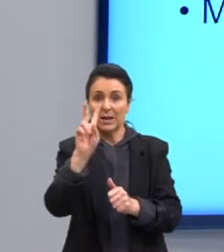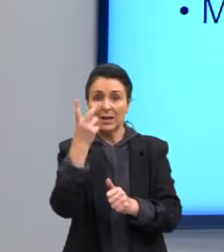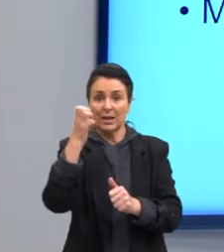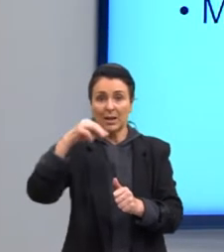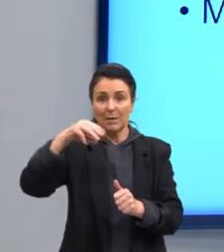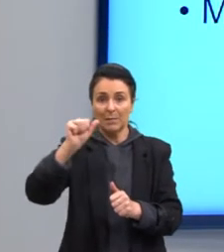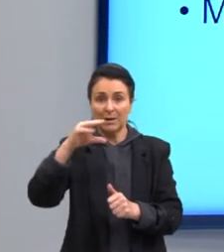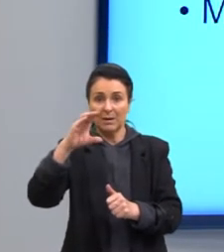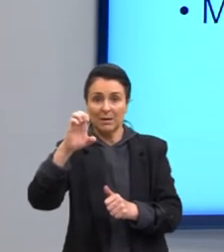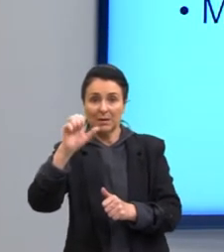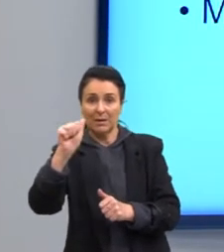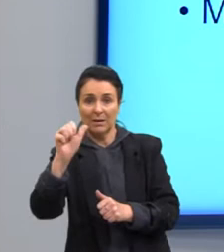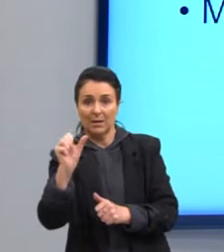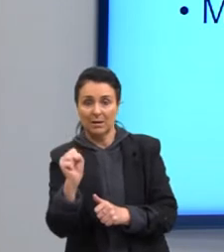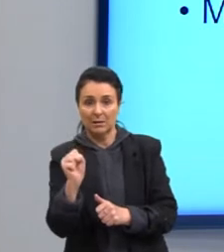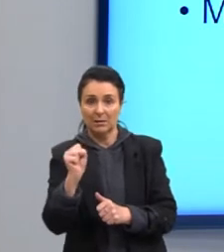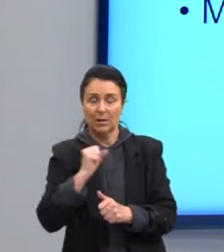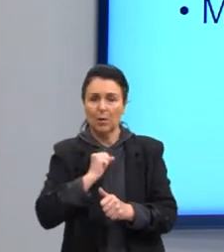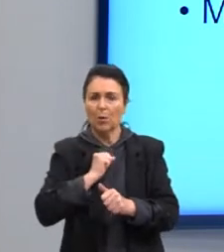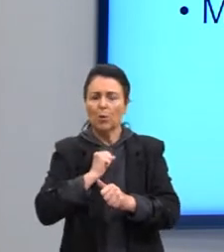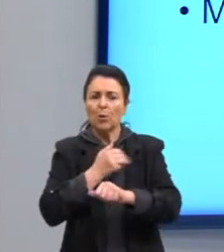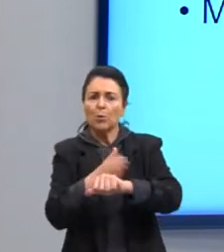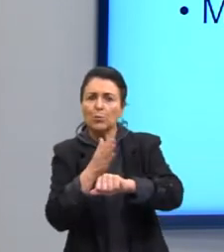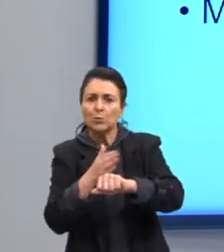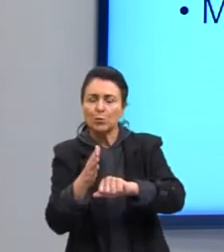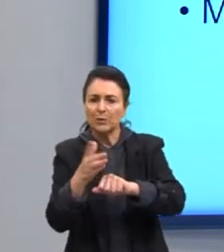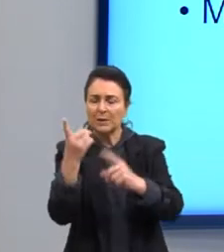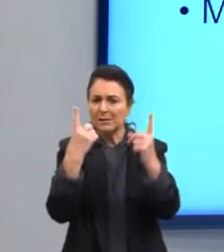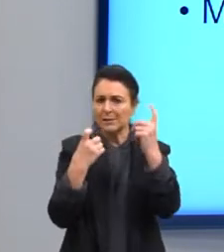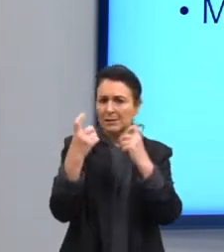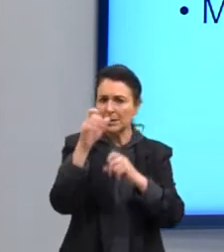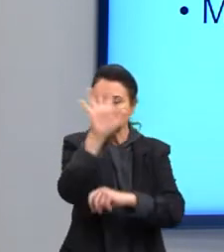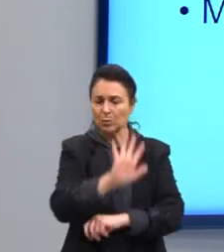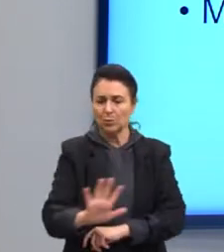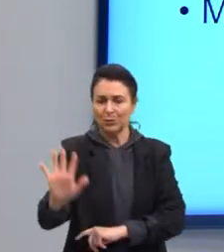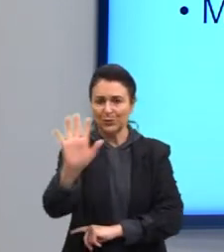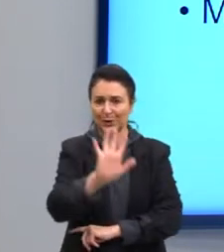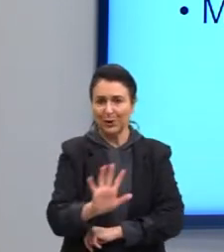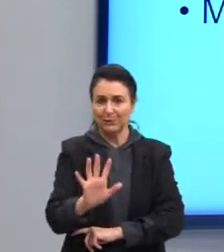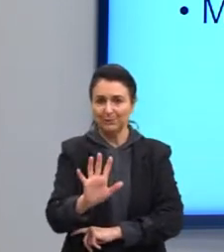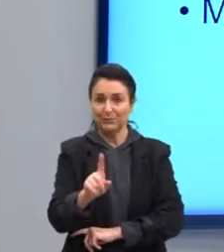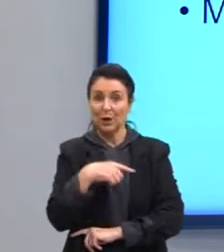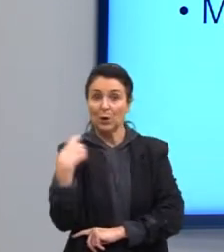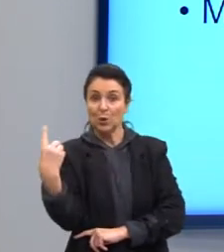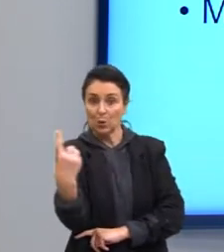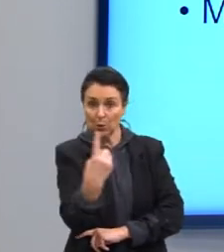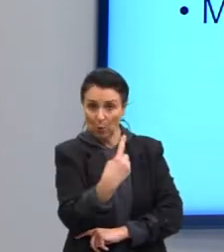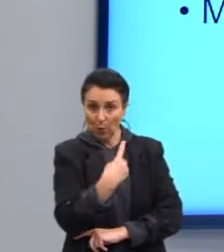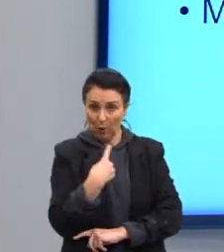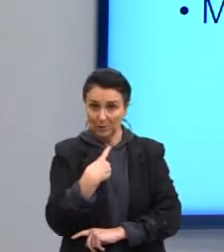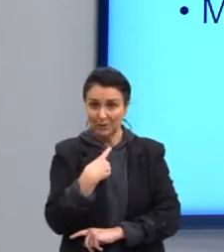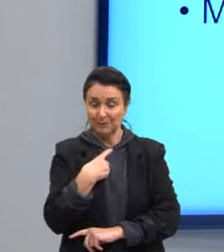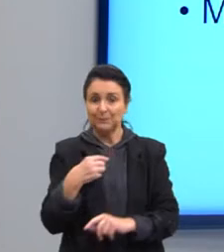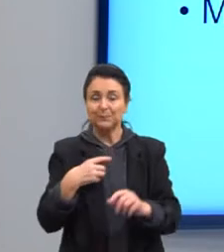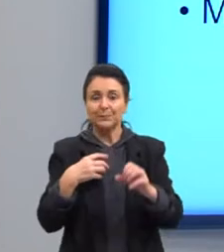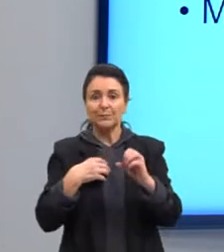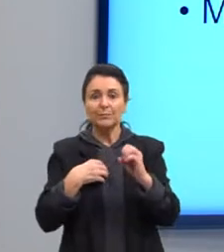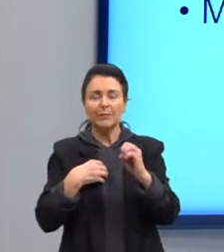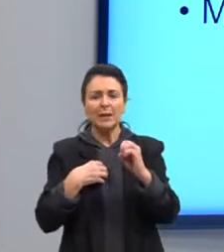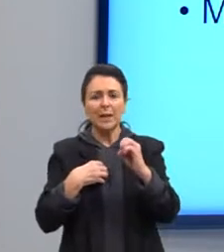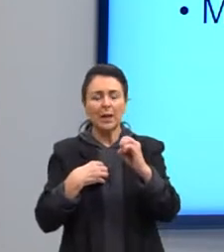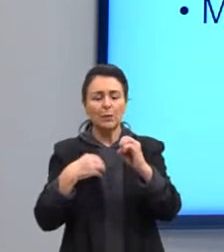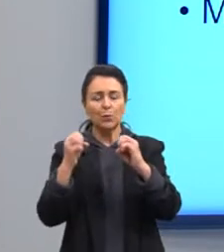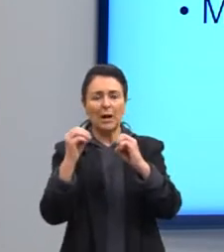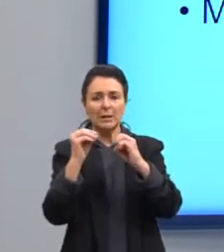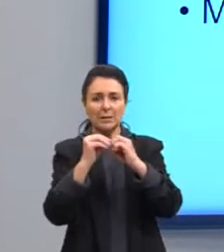Os hábitos desses seres, então, claro que de forma geral. Nos unicelulares, eles são bem suscetíveis